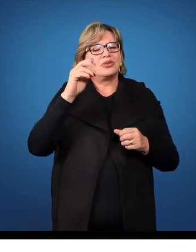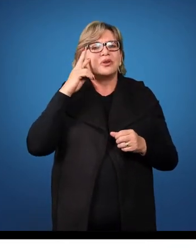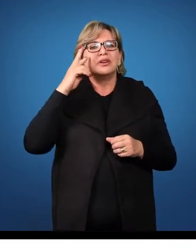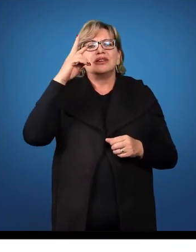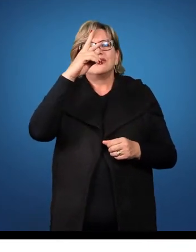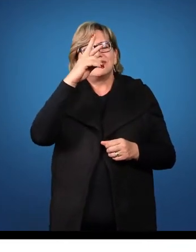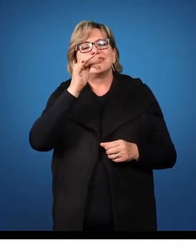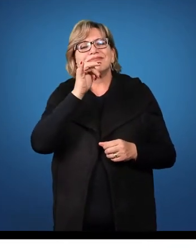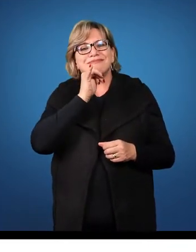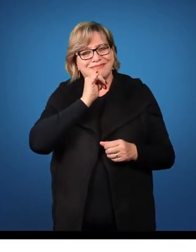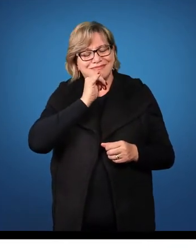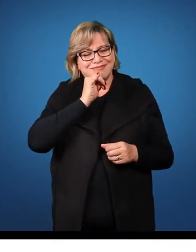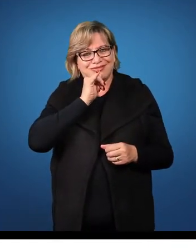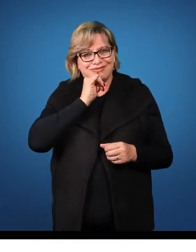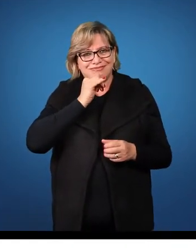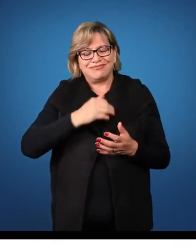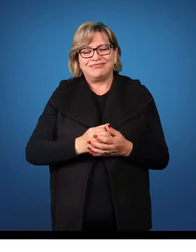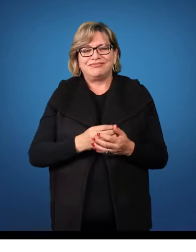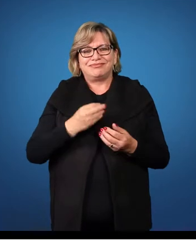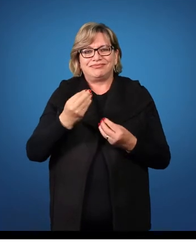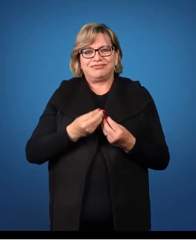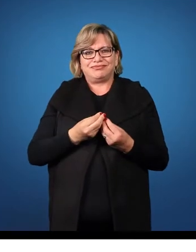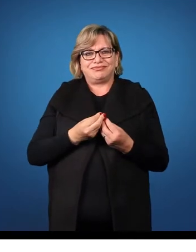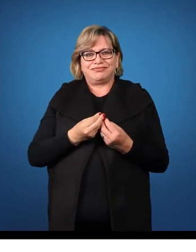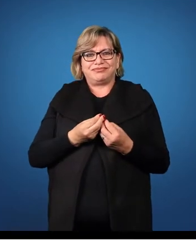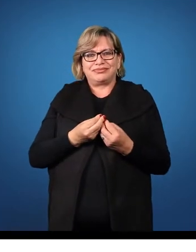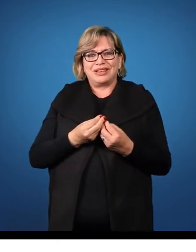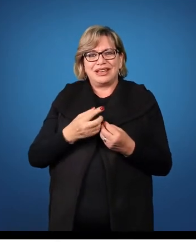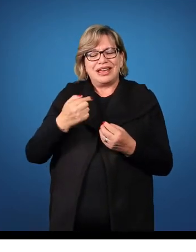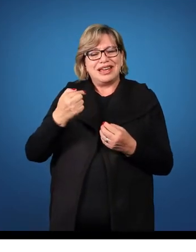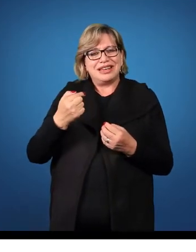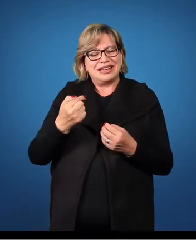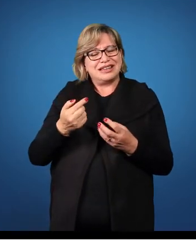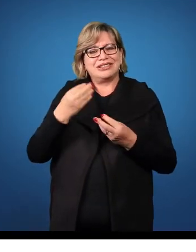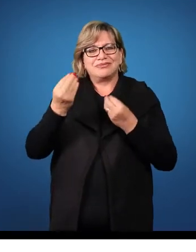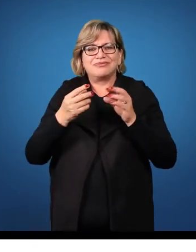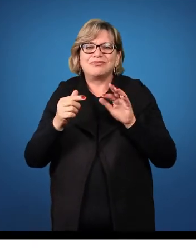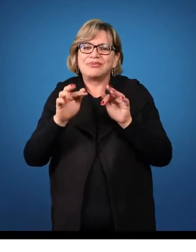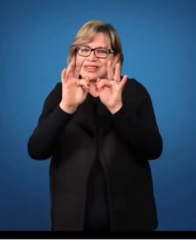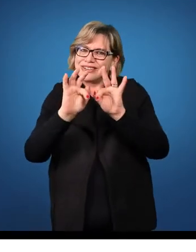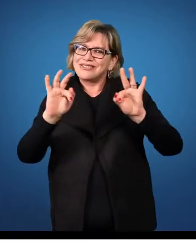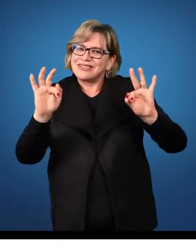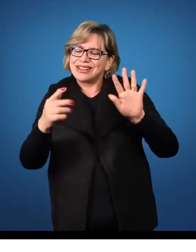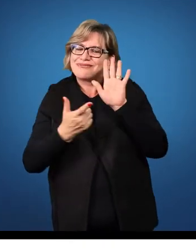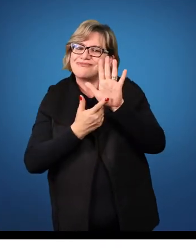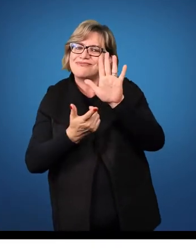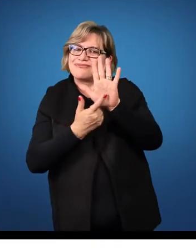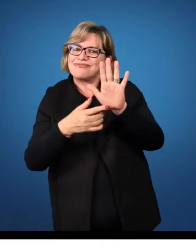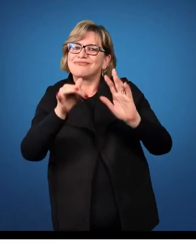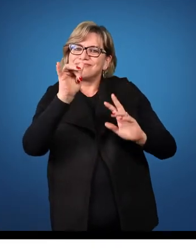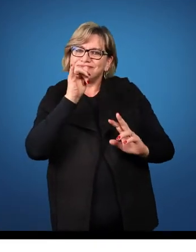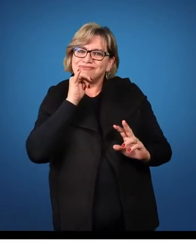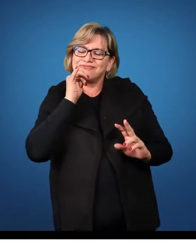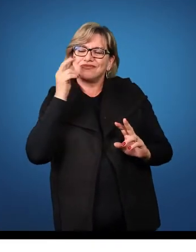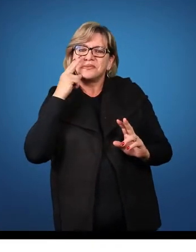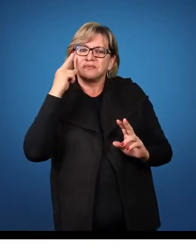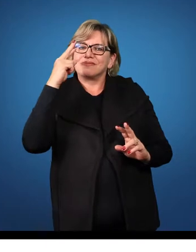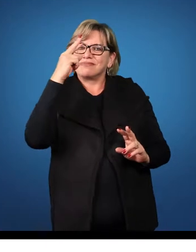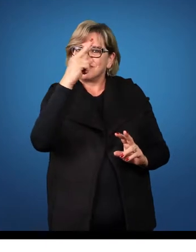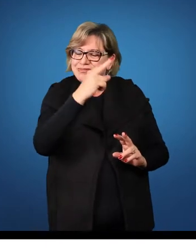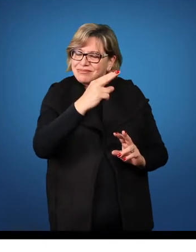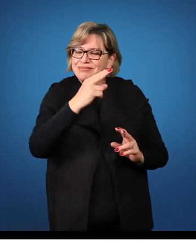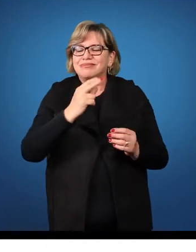laudabor. Eu sou louvado, eu era louvado, eu serei